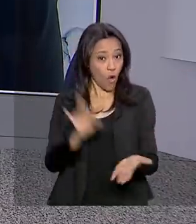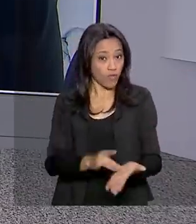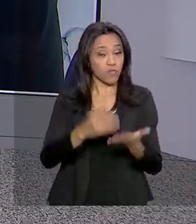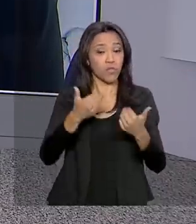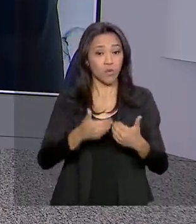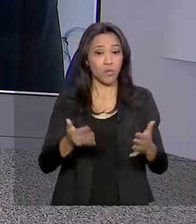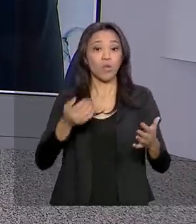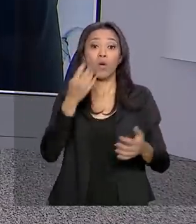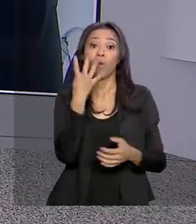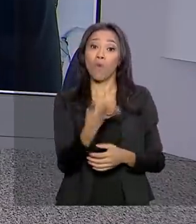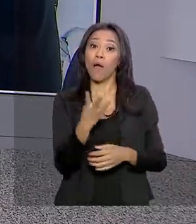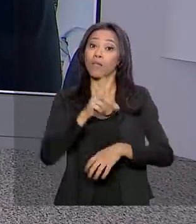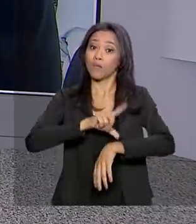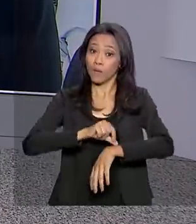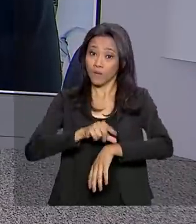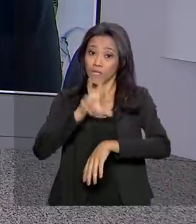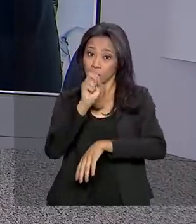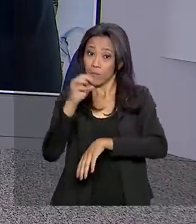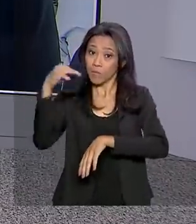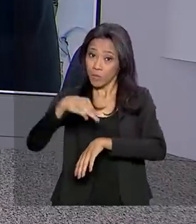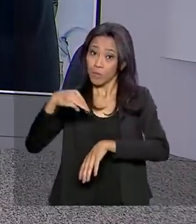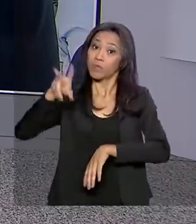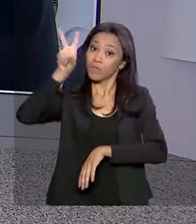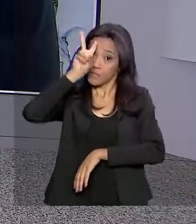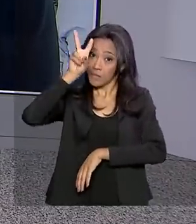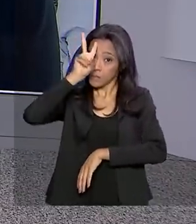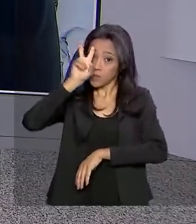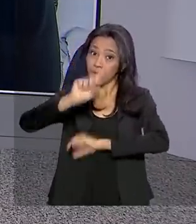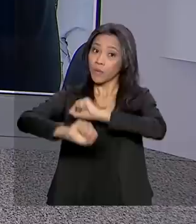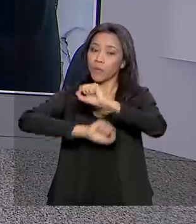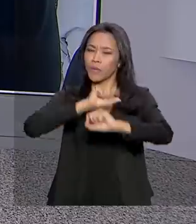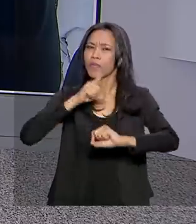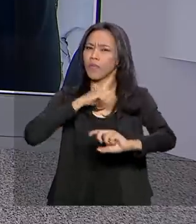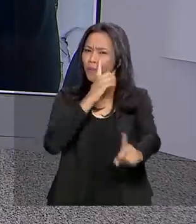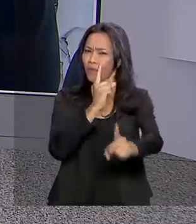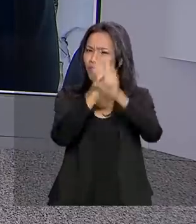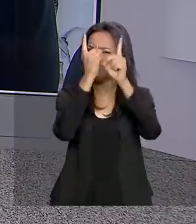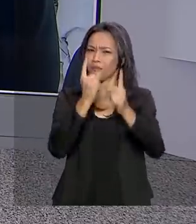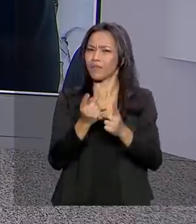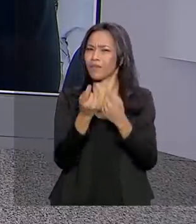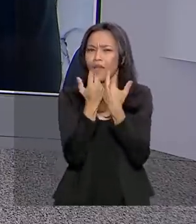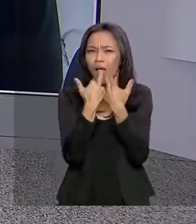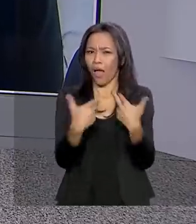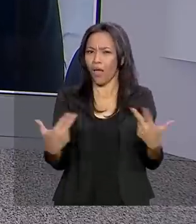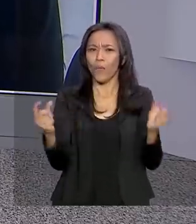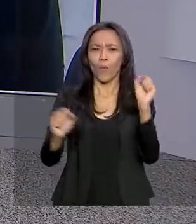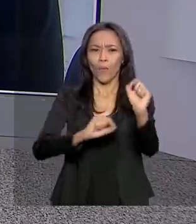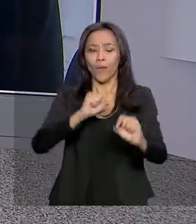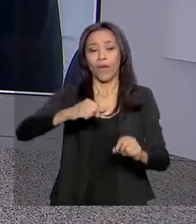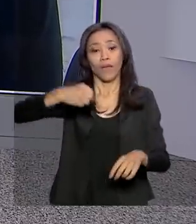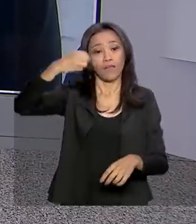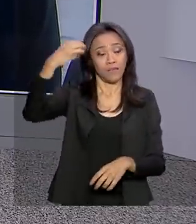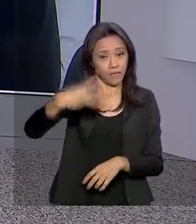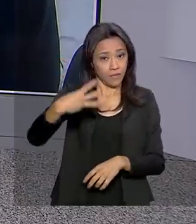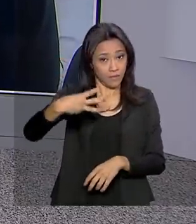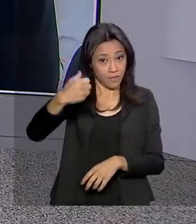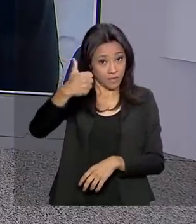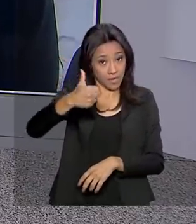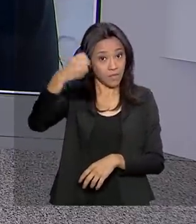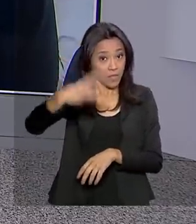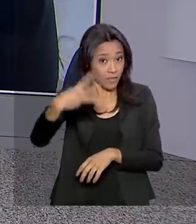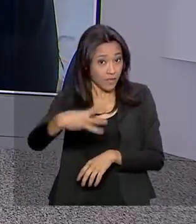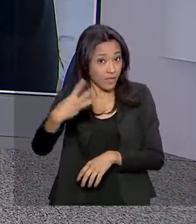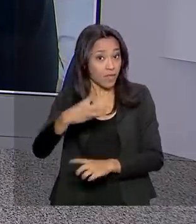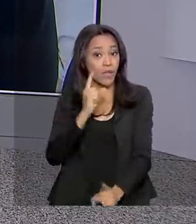horas e 50 minutos desta segunda-feira. E junto com ela, um evento que promete muitas atrações. É a 13ª edição da Primavera dos